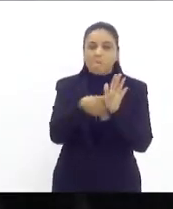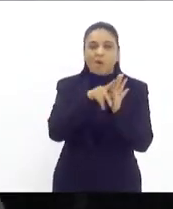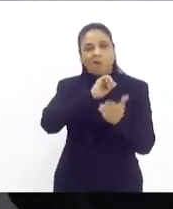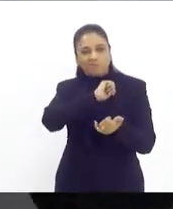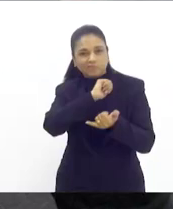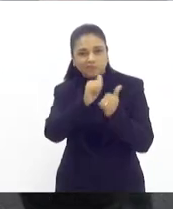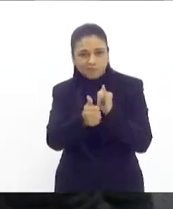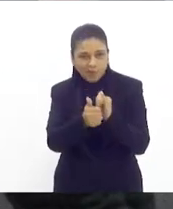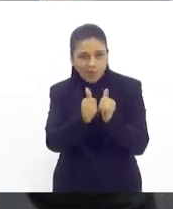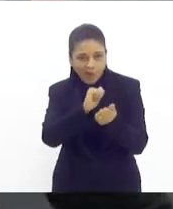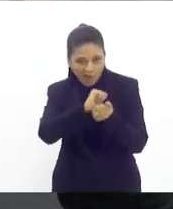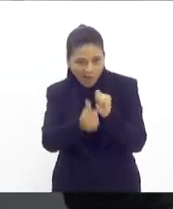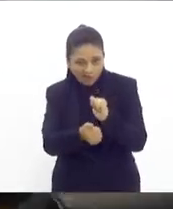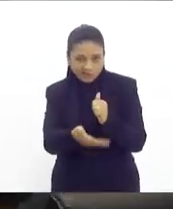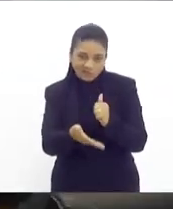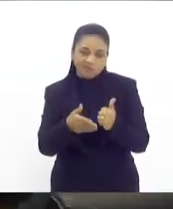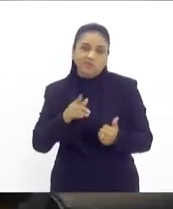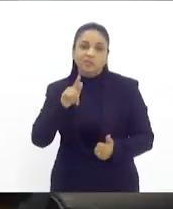que foi Gilberto Cardoso.